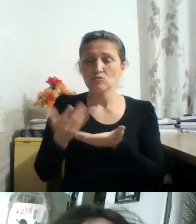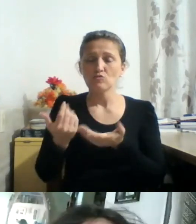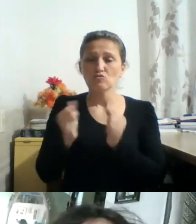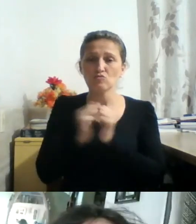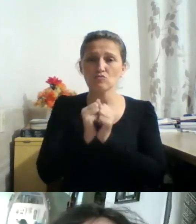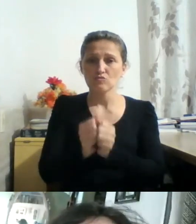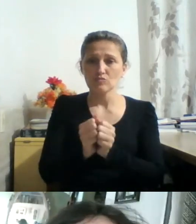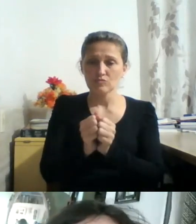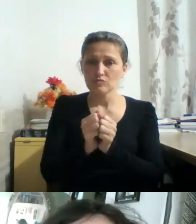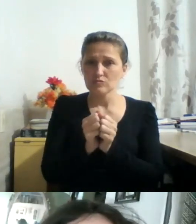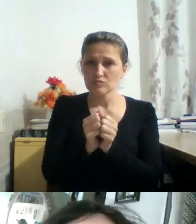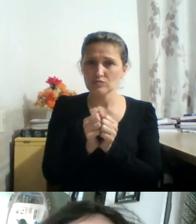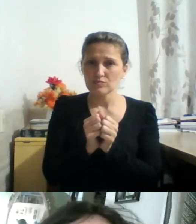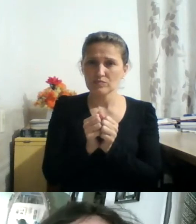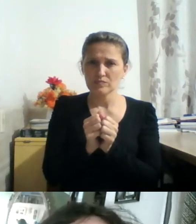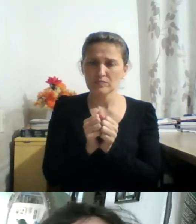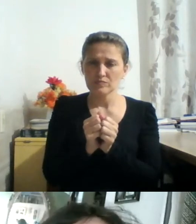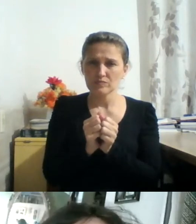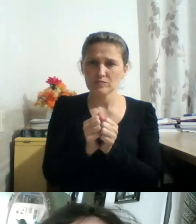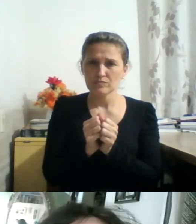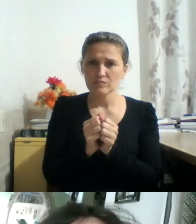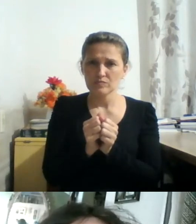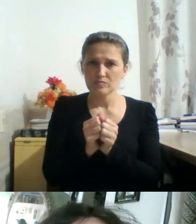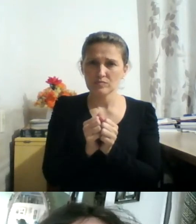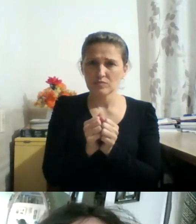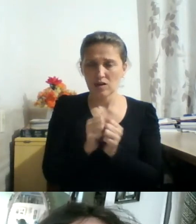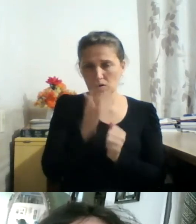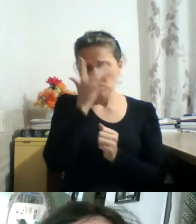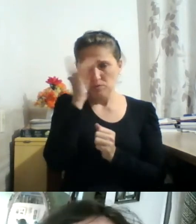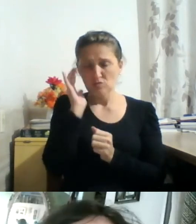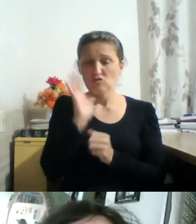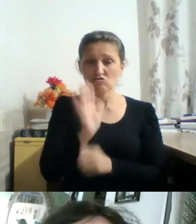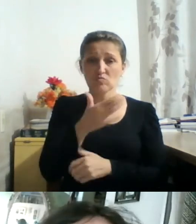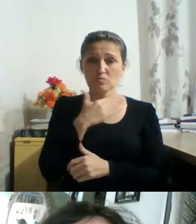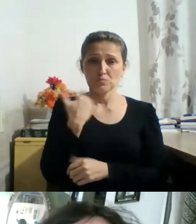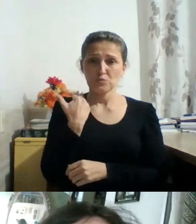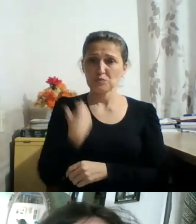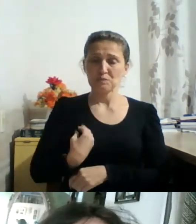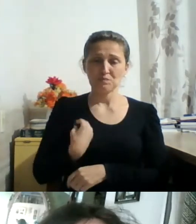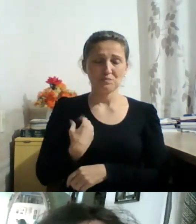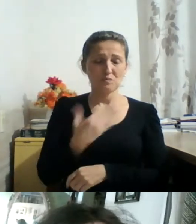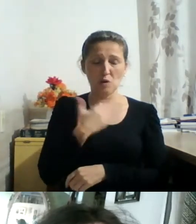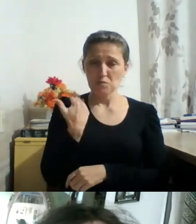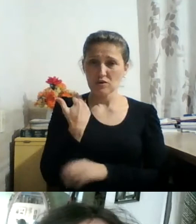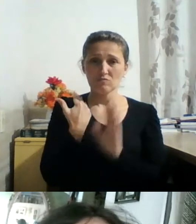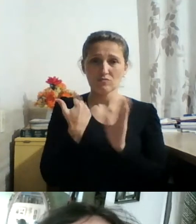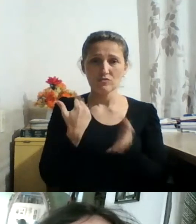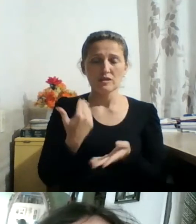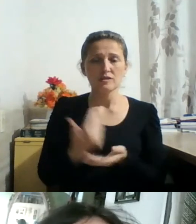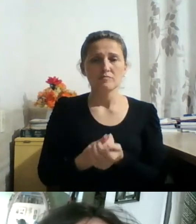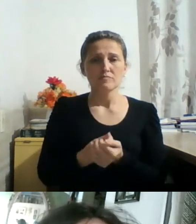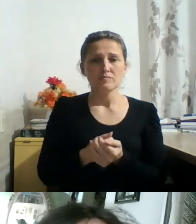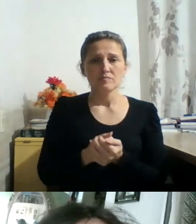uma ou outra pessoa já não está mais entre nós, passou-se muito tempo, são pessoas incríveis,